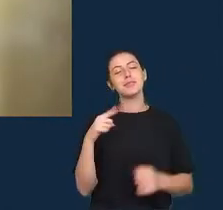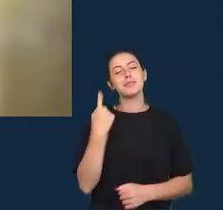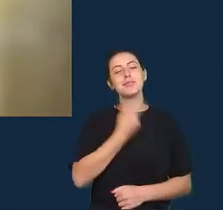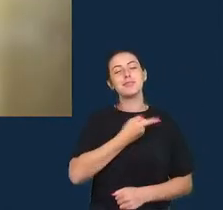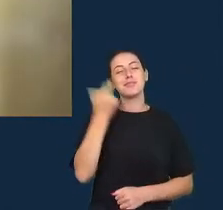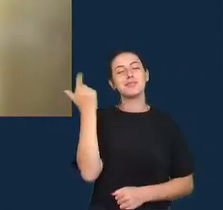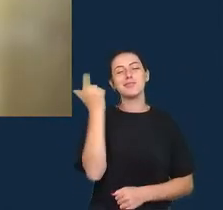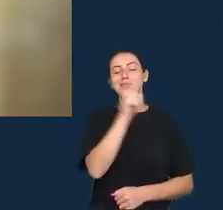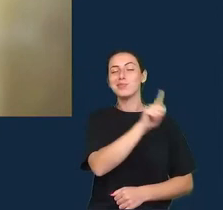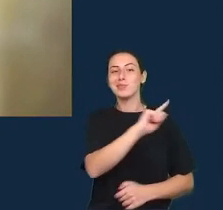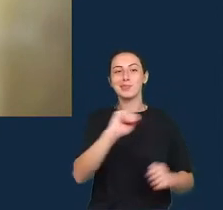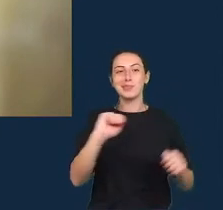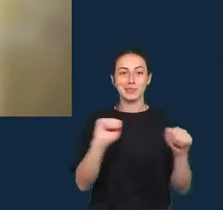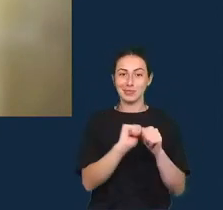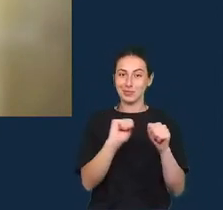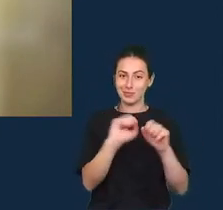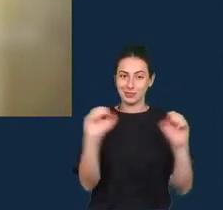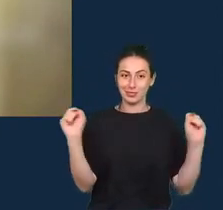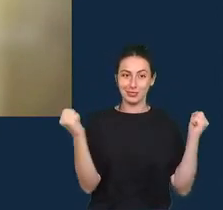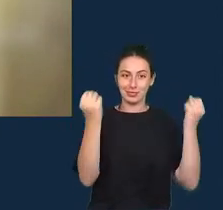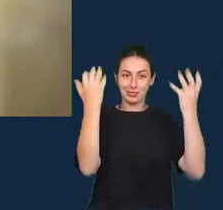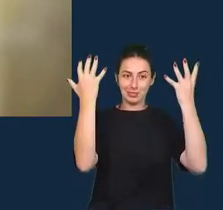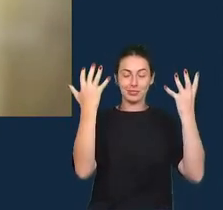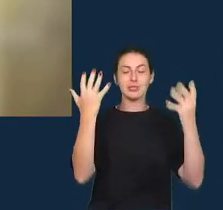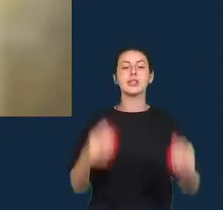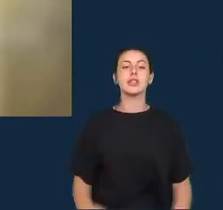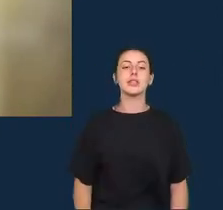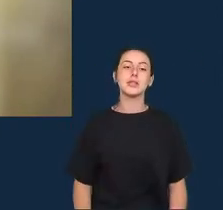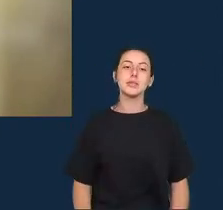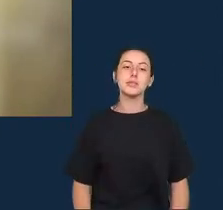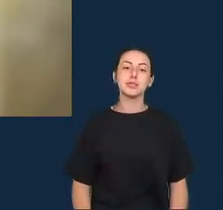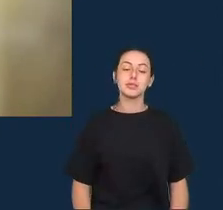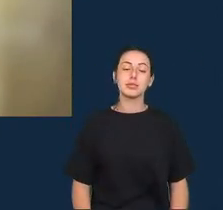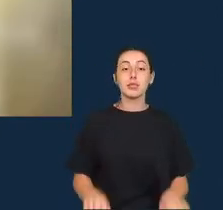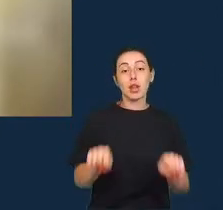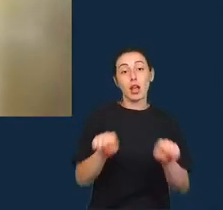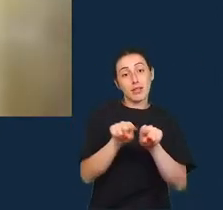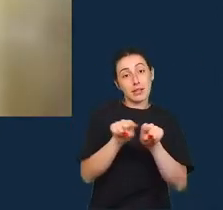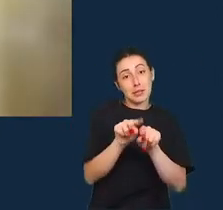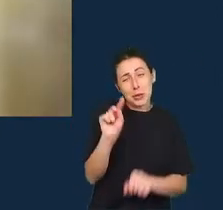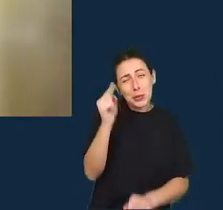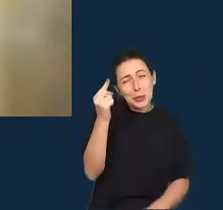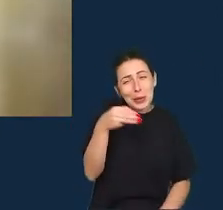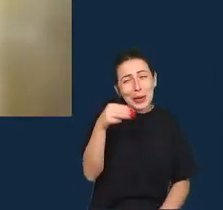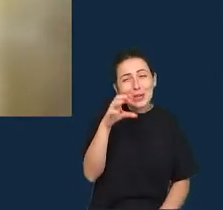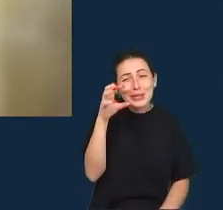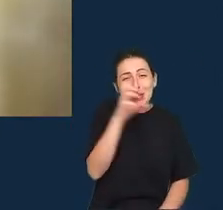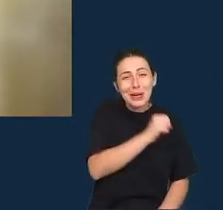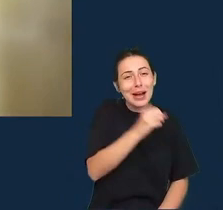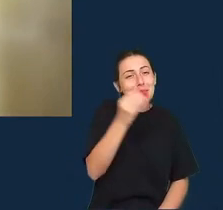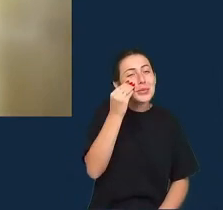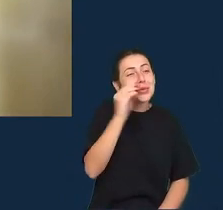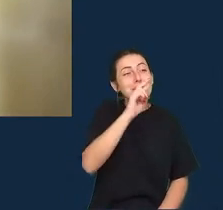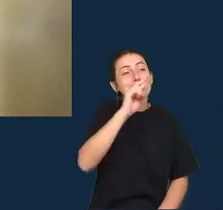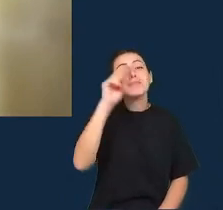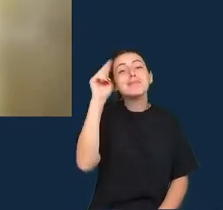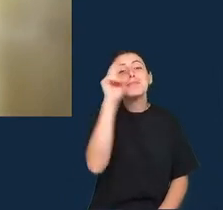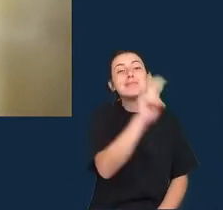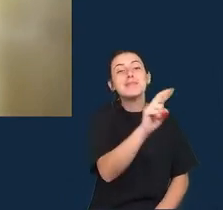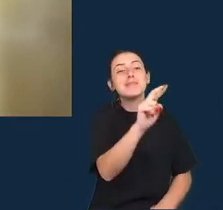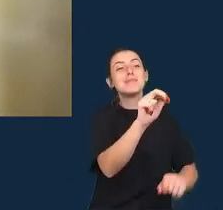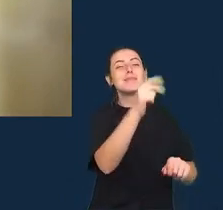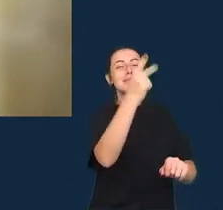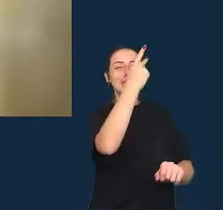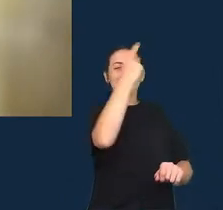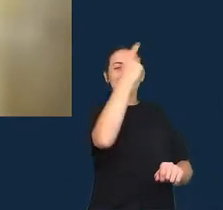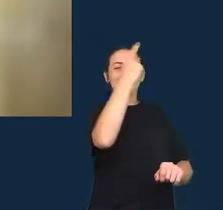isso e eu poderia também quem sabe usar um minutinho para dar uma resposta rapidinha aquela